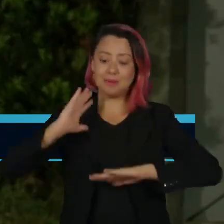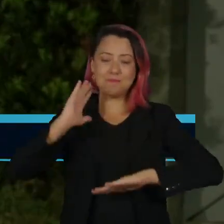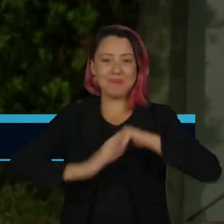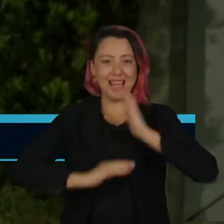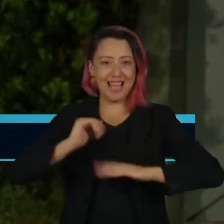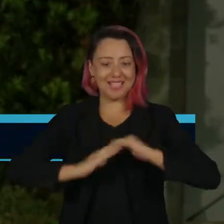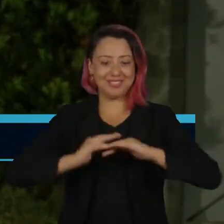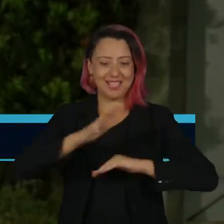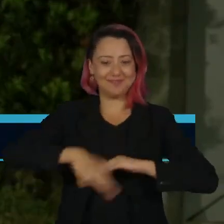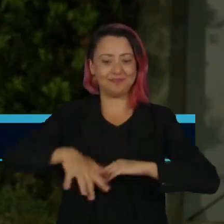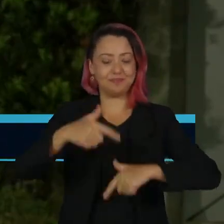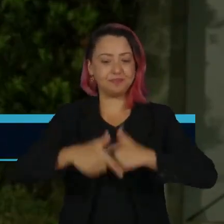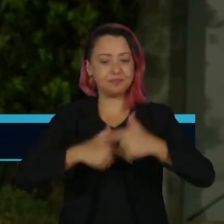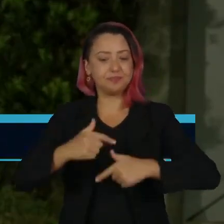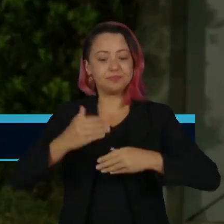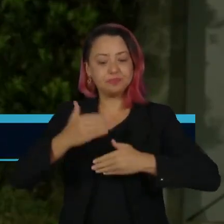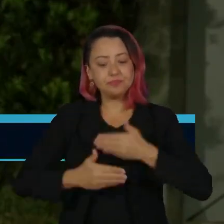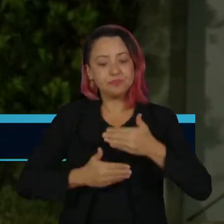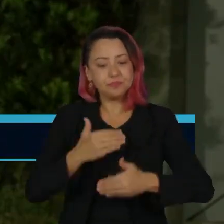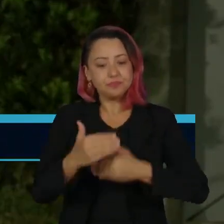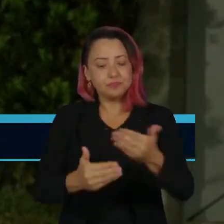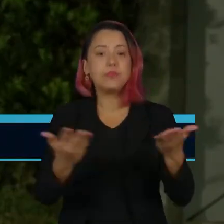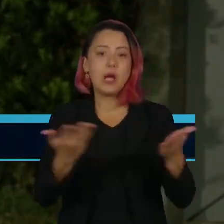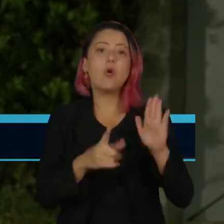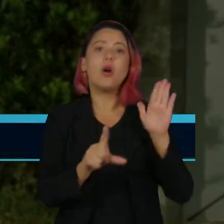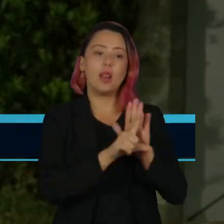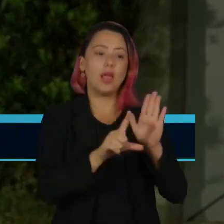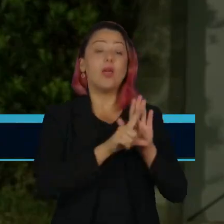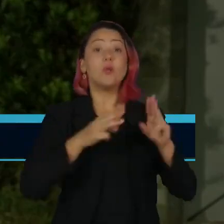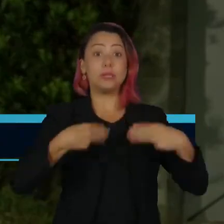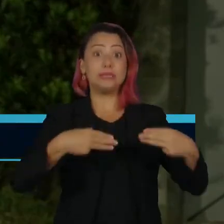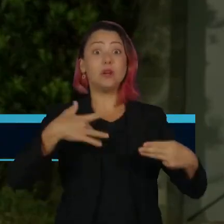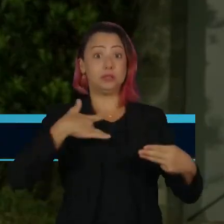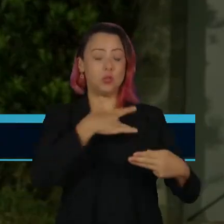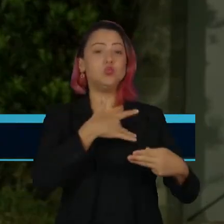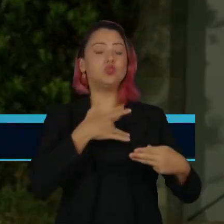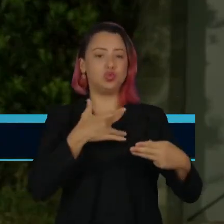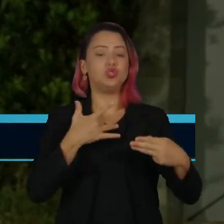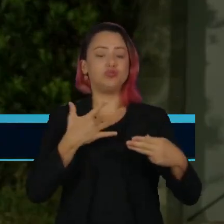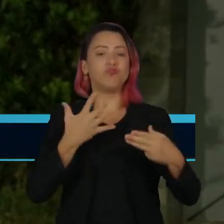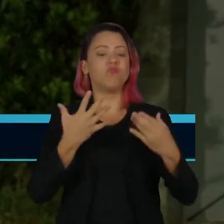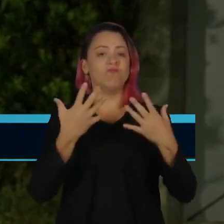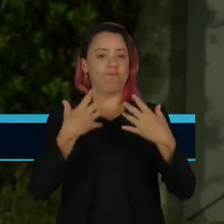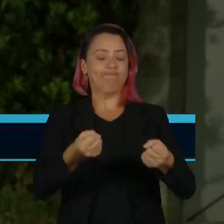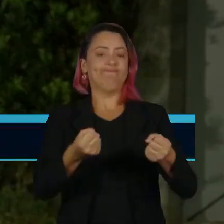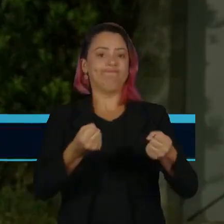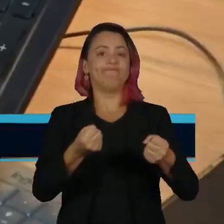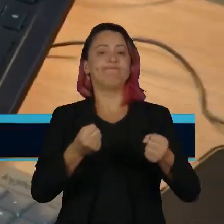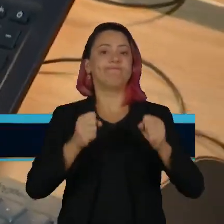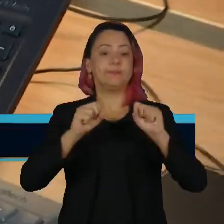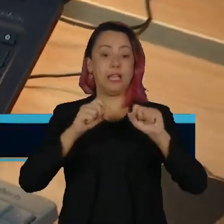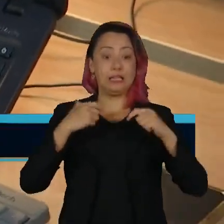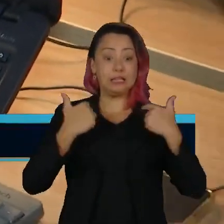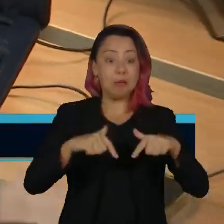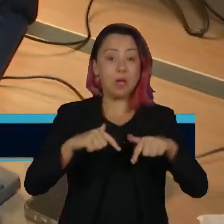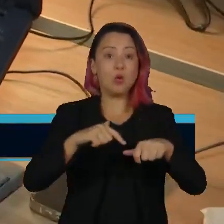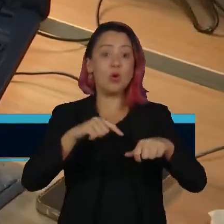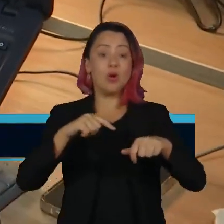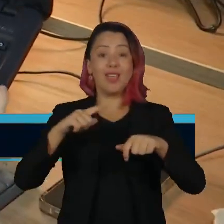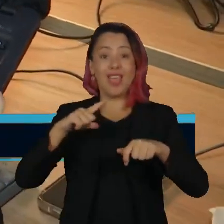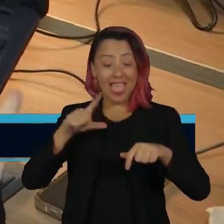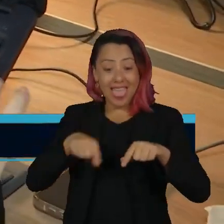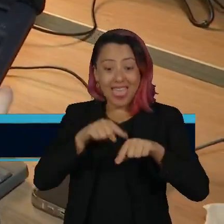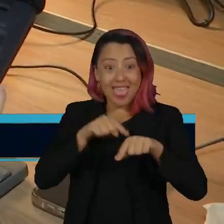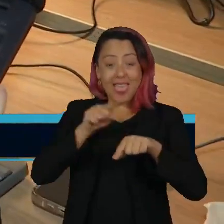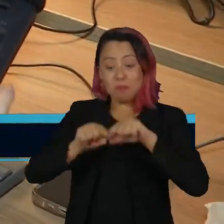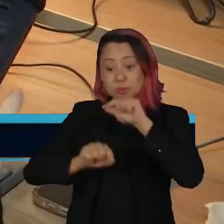facilitar o processo, já que agora o próprio Ministério da Saúde reconhece a relação da doença com o trabalho. Isso é fundamental, porque